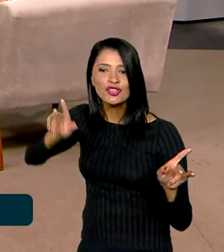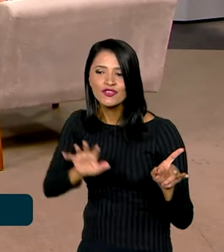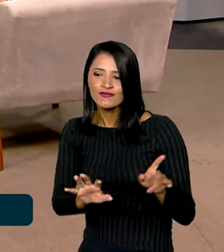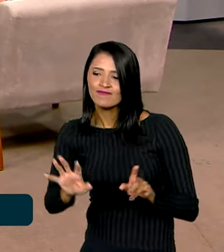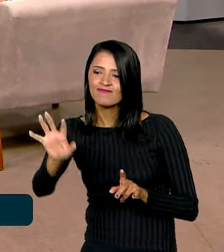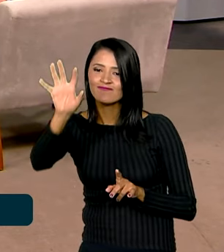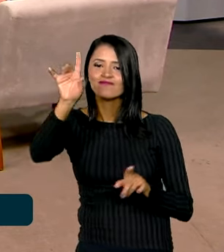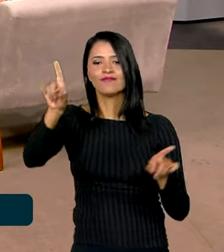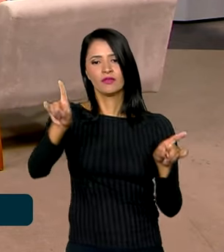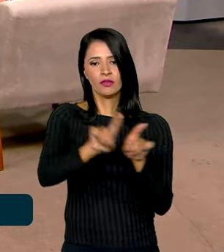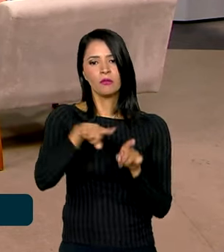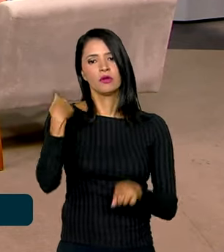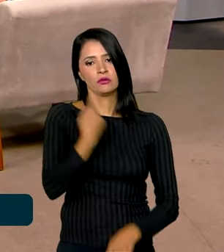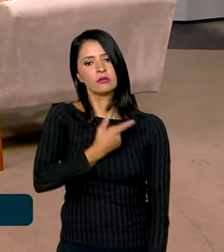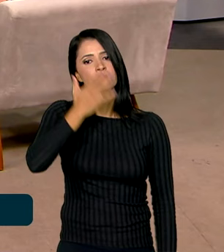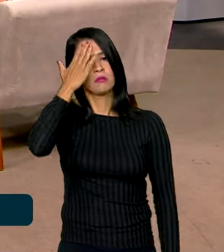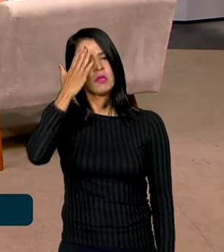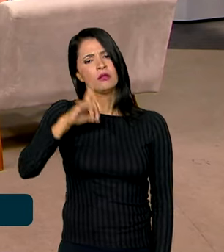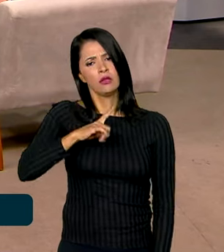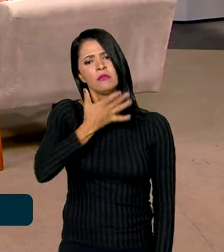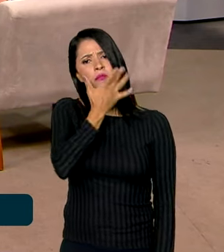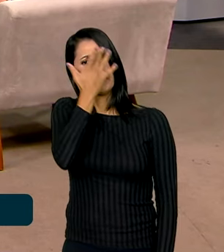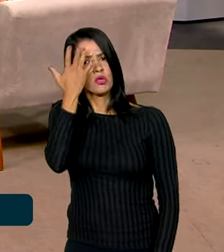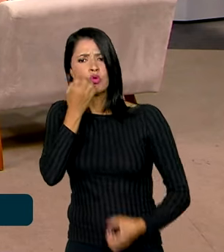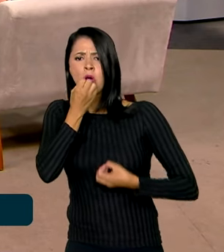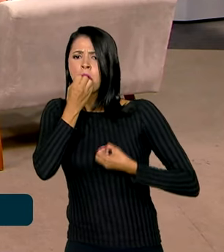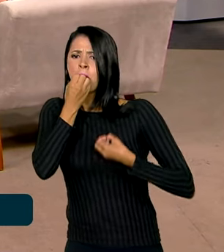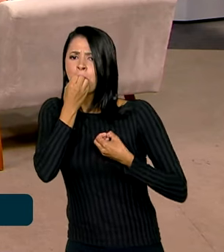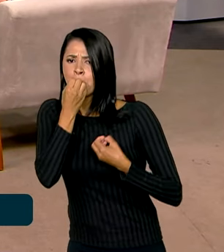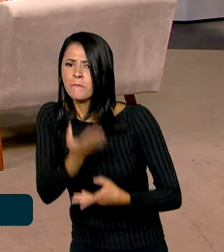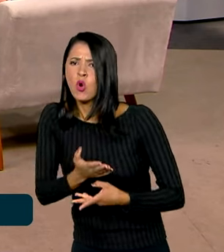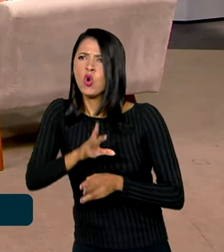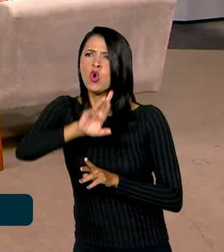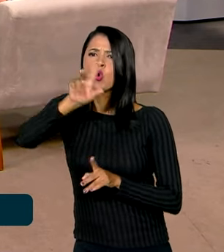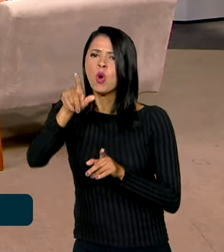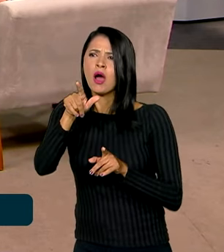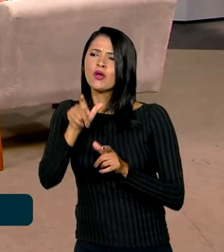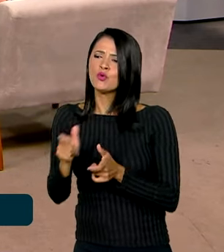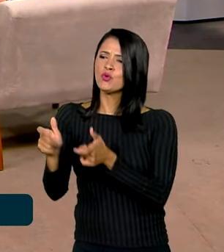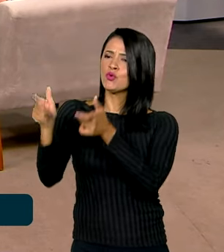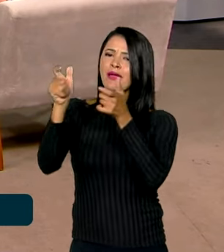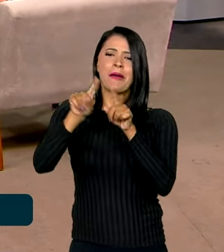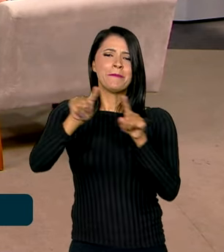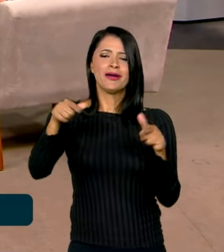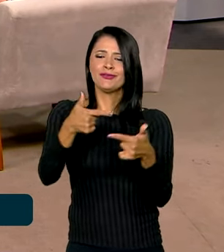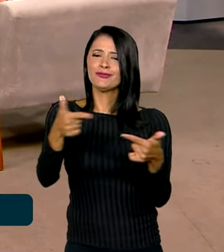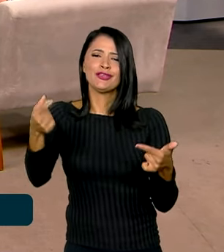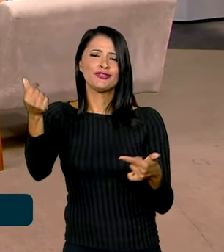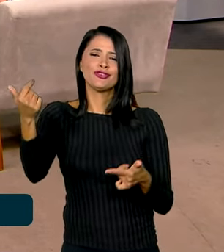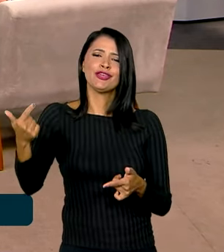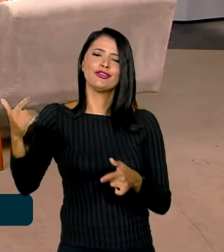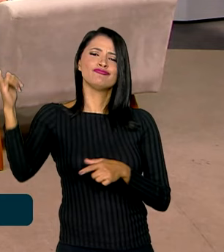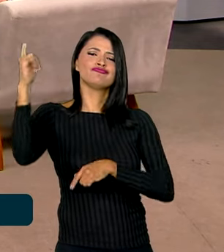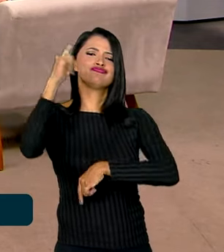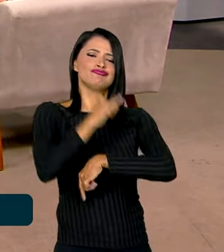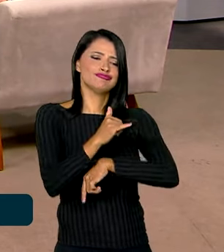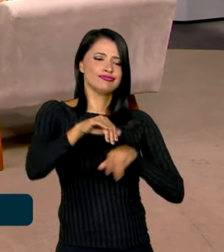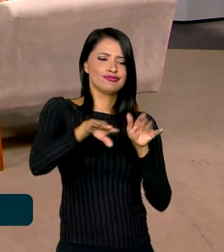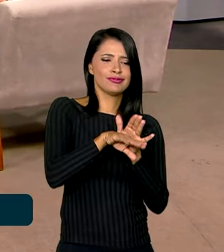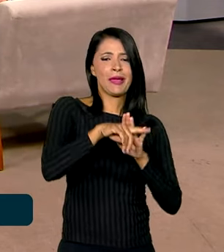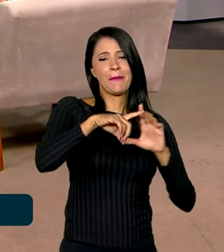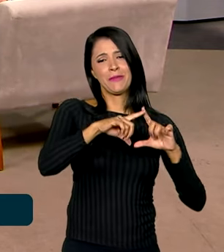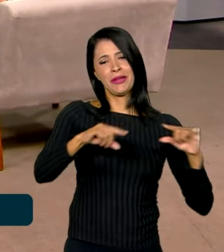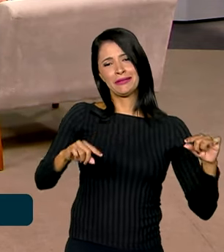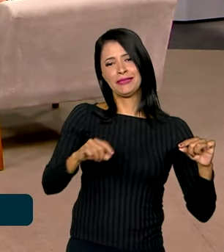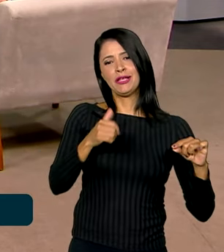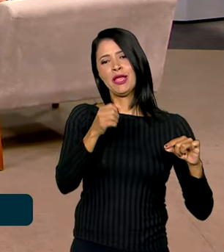saiba que tem gente muito boa, que estão espalhadas pelo Brasil inteiro, que infelizmente não tem recursos para virem muitas vezes até Brasília, ou mesmo até a